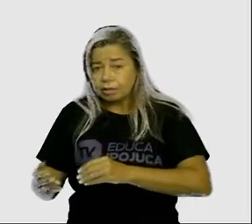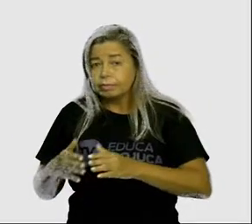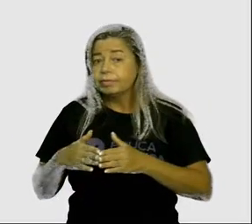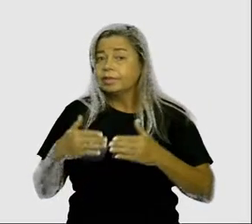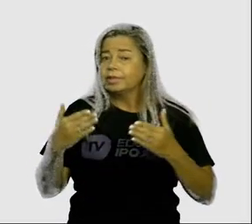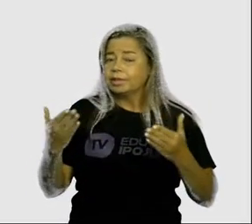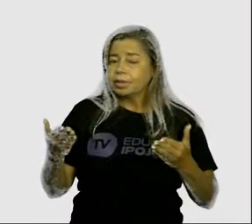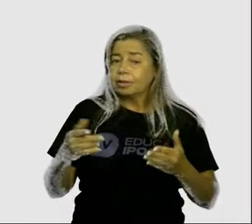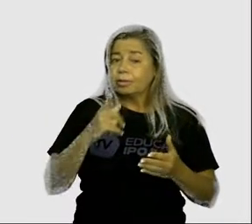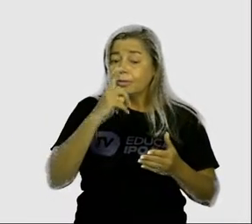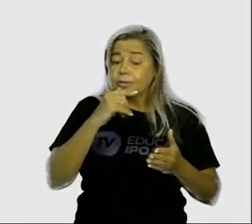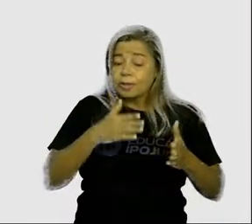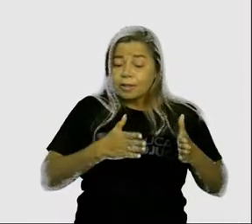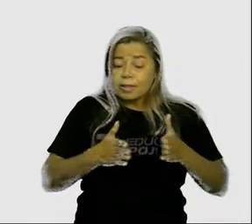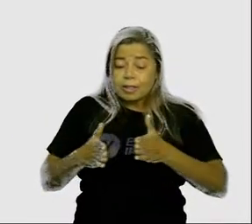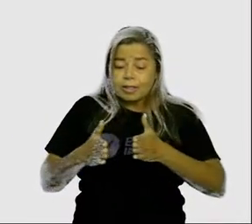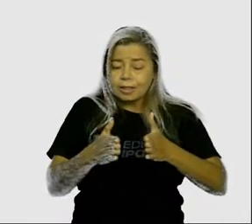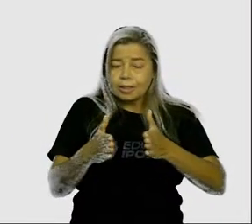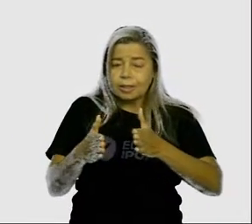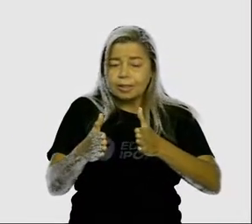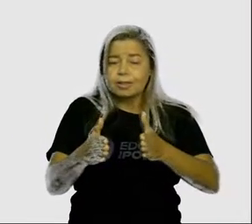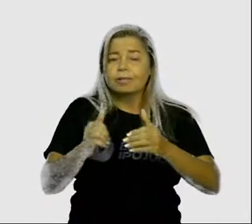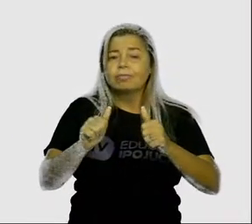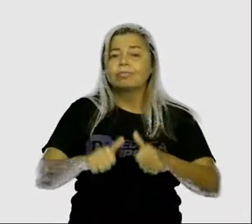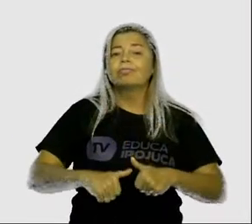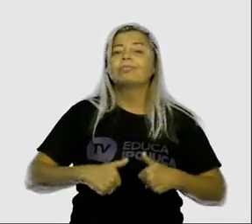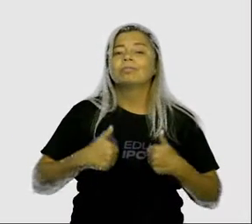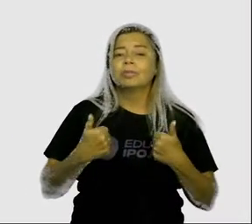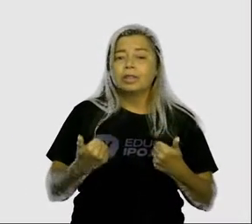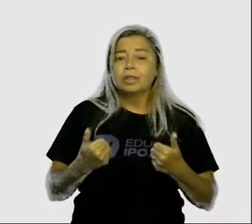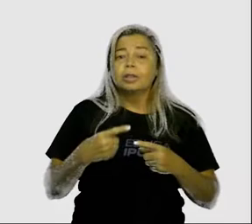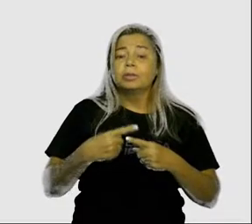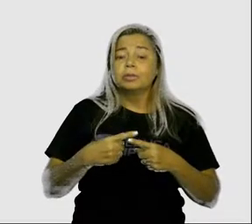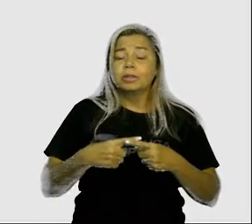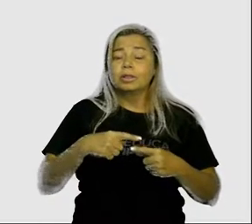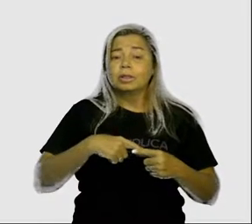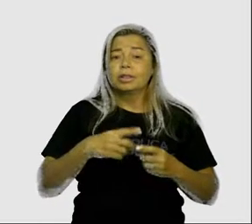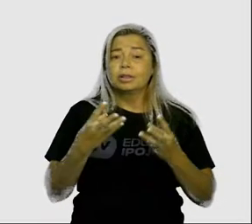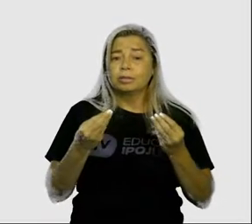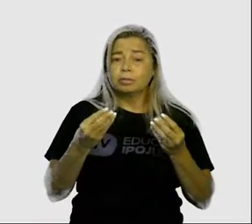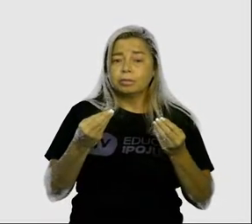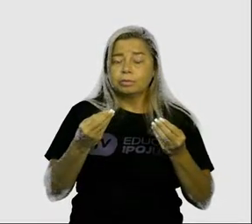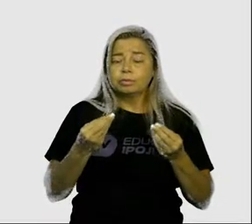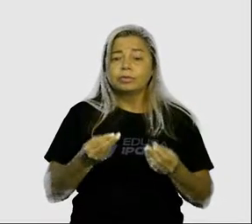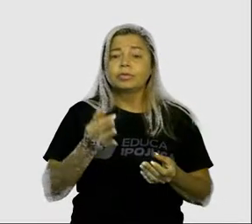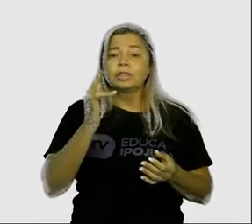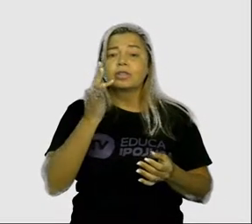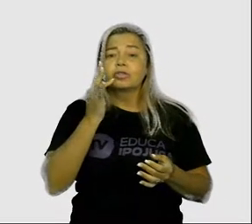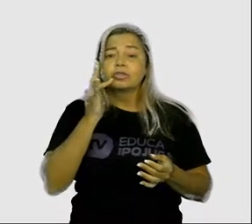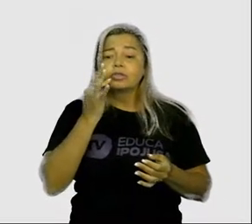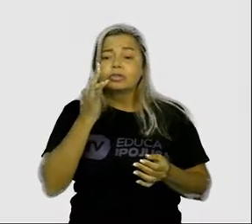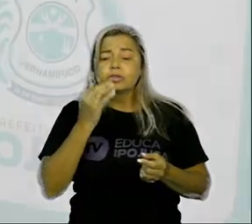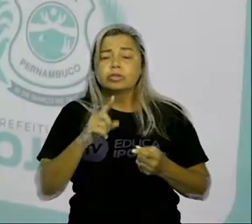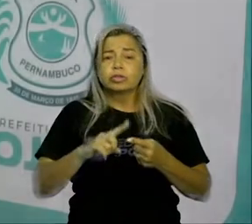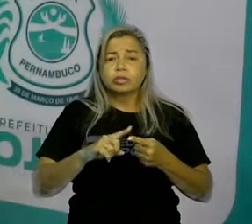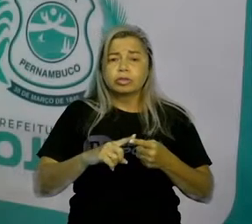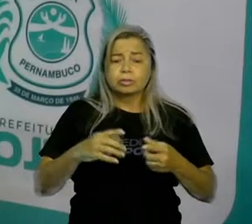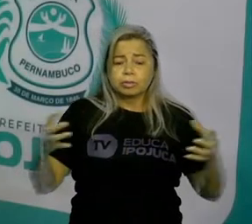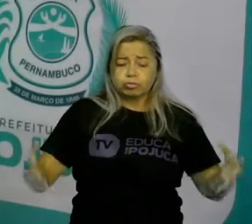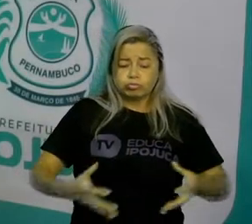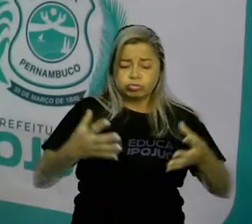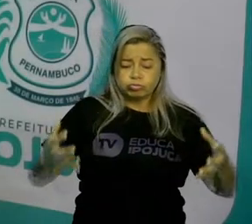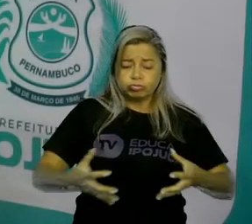eram os mais ricos em frutas e vegetais. Então, como eles observaram que as